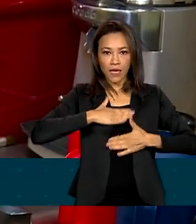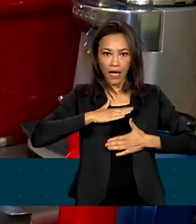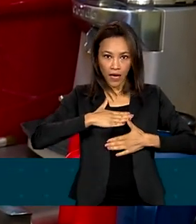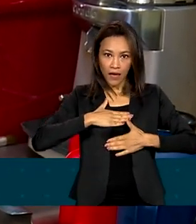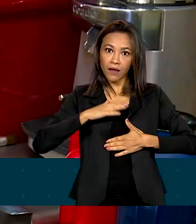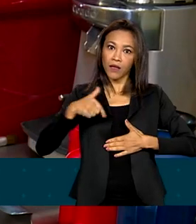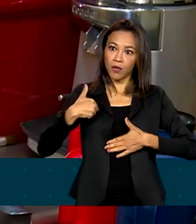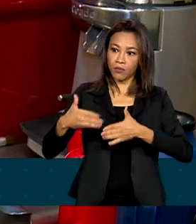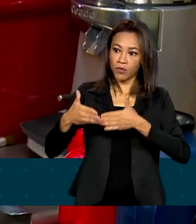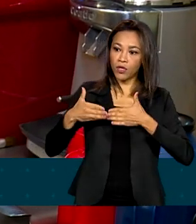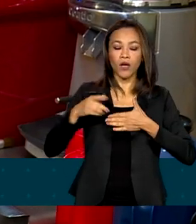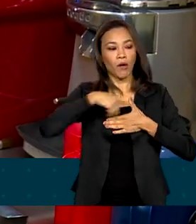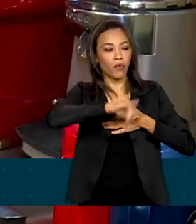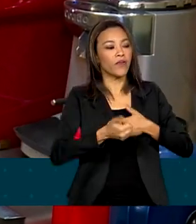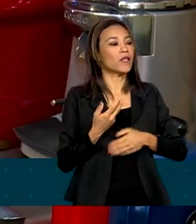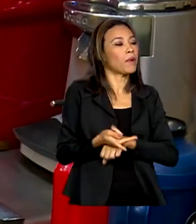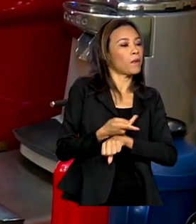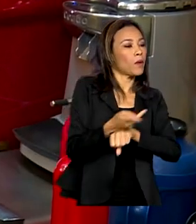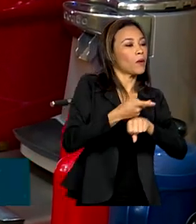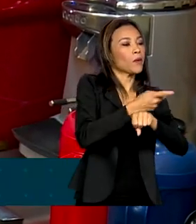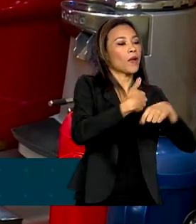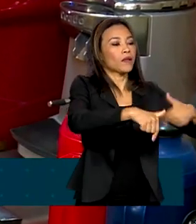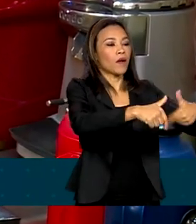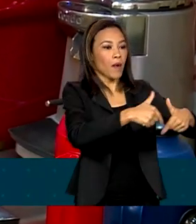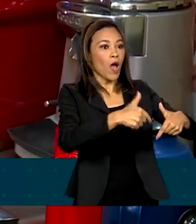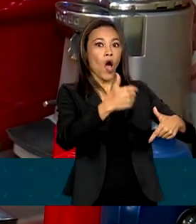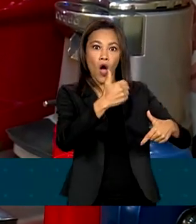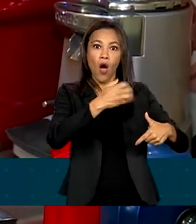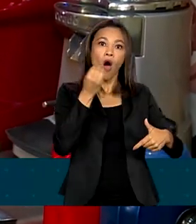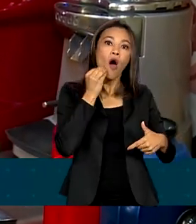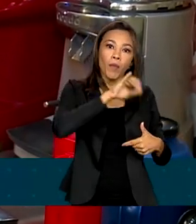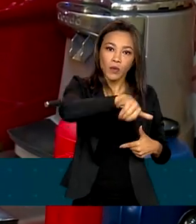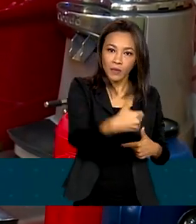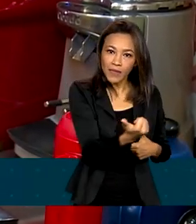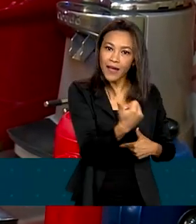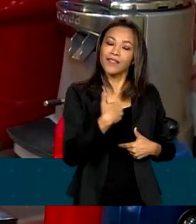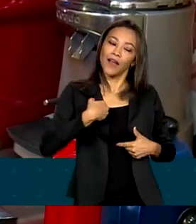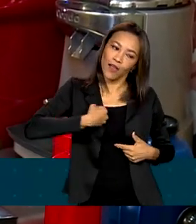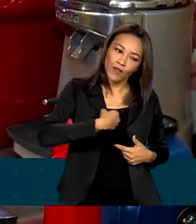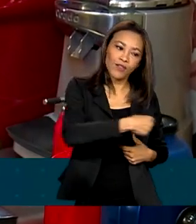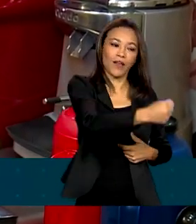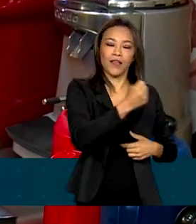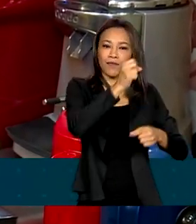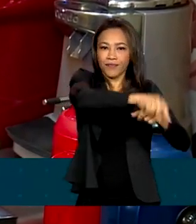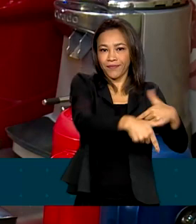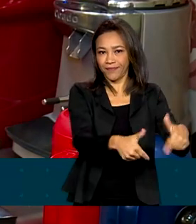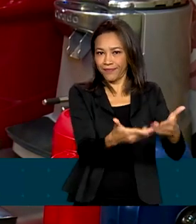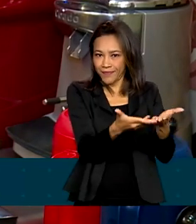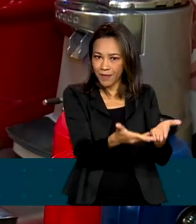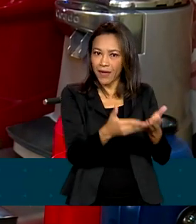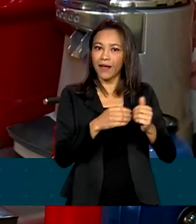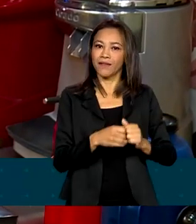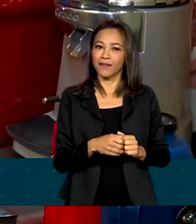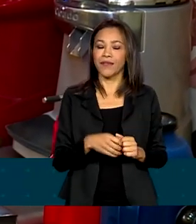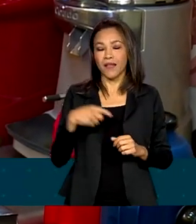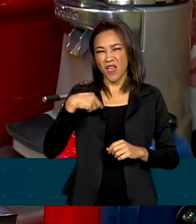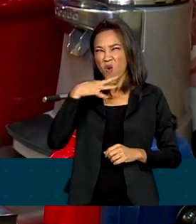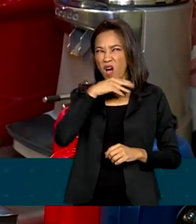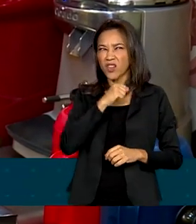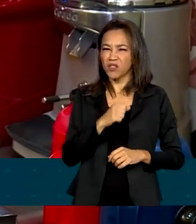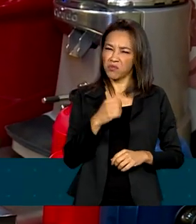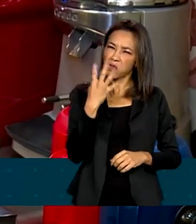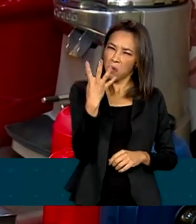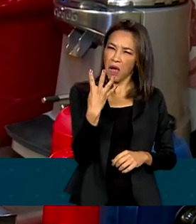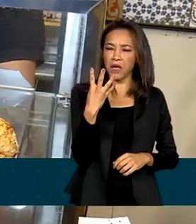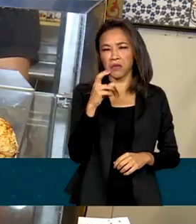descansar, eu estava procurando emprego da mesma forma. Assim que surgisse a oportunidade, eu já iria logo em seguida. Eu acho que eu devo ter ficado uns quatro,